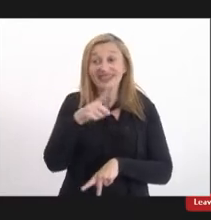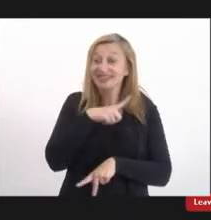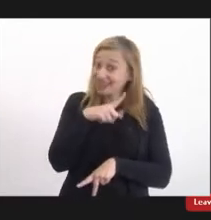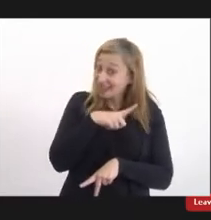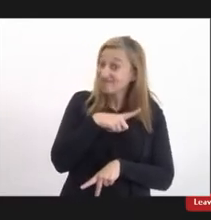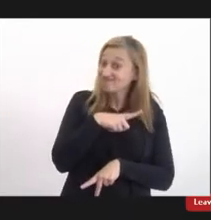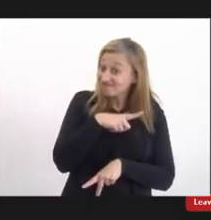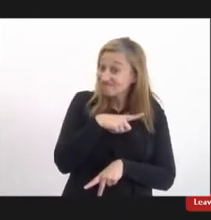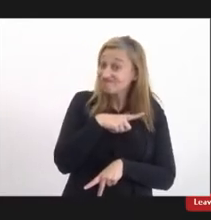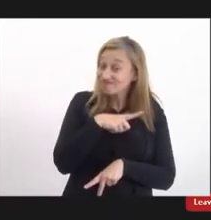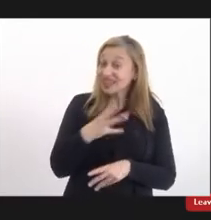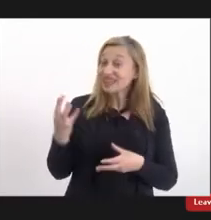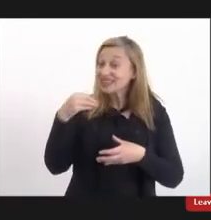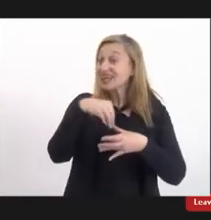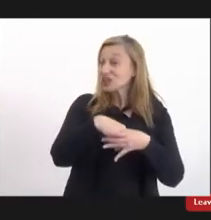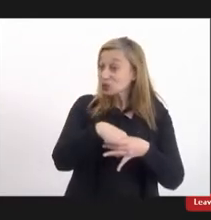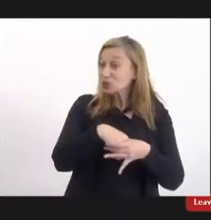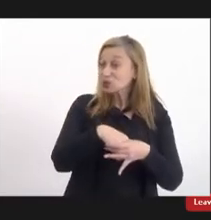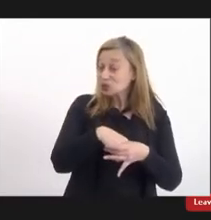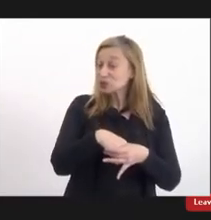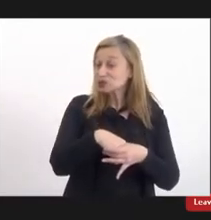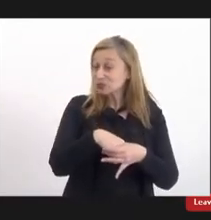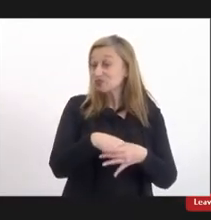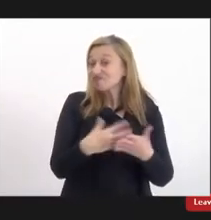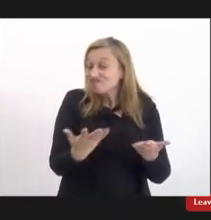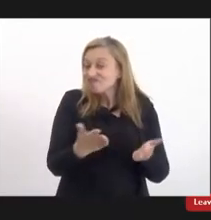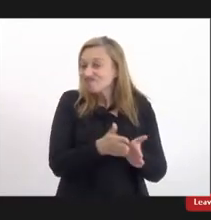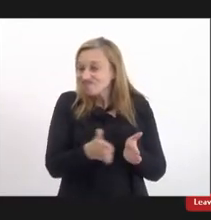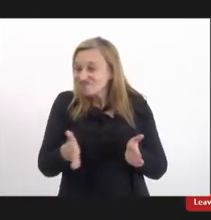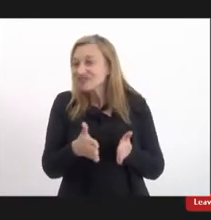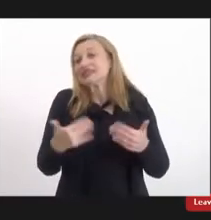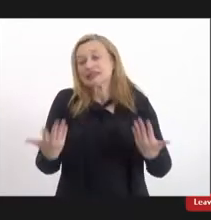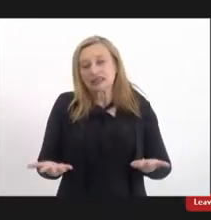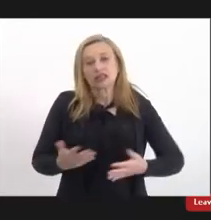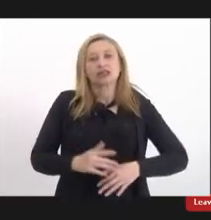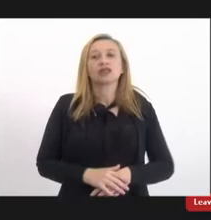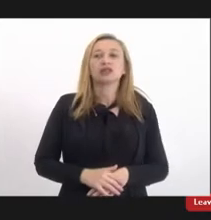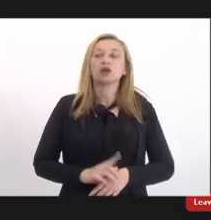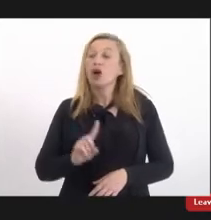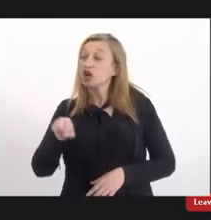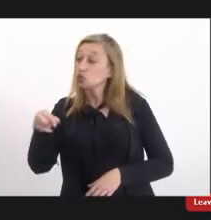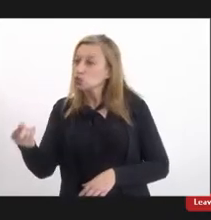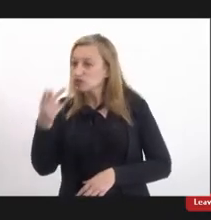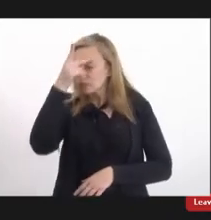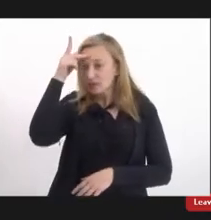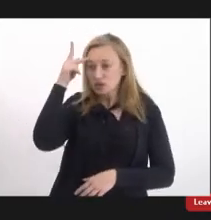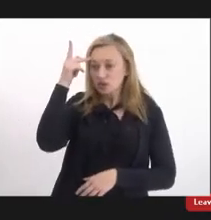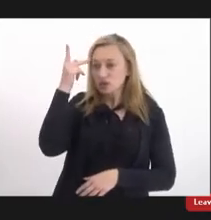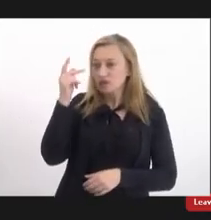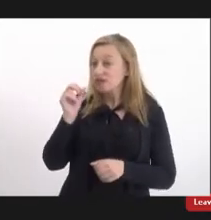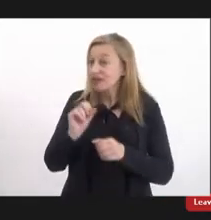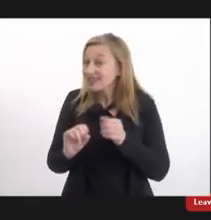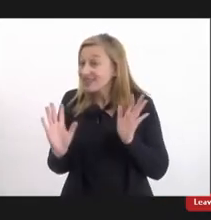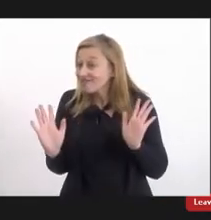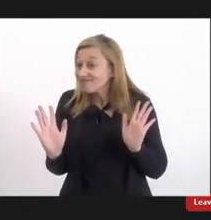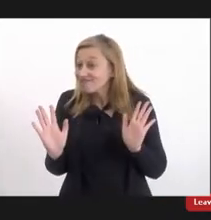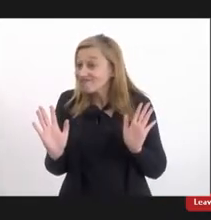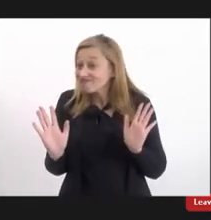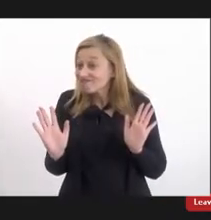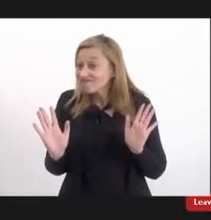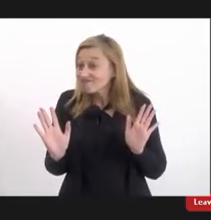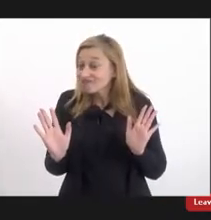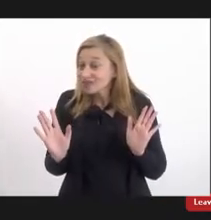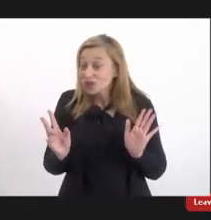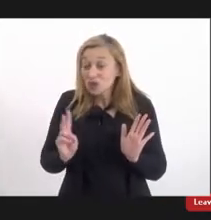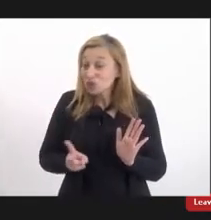quem está dentro quem é sujeito desse processo senão as outras pessoas vão fazer e estão